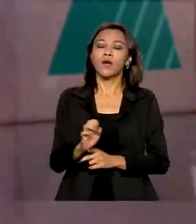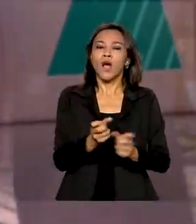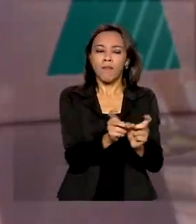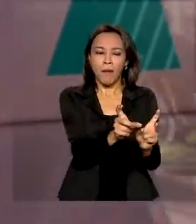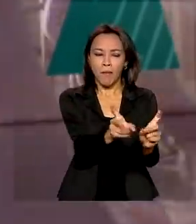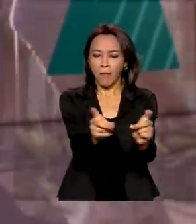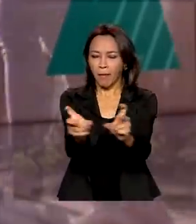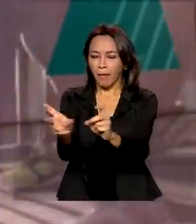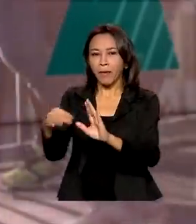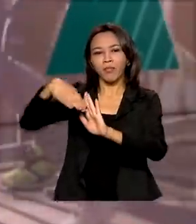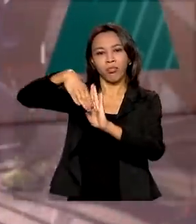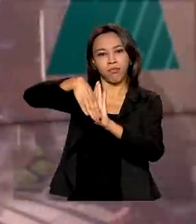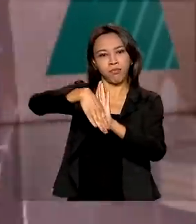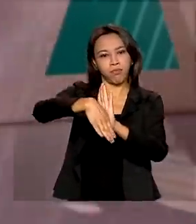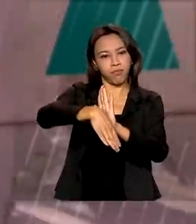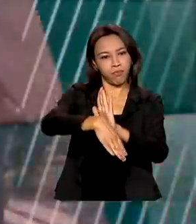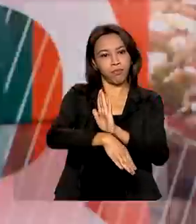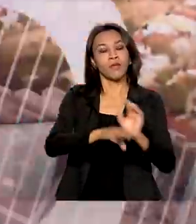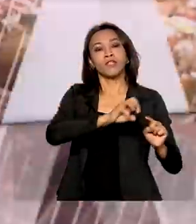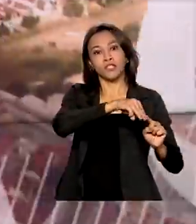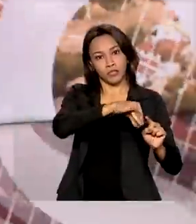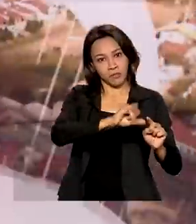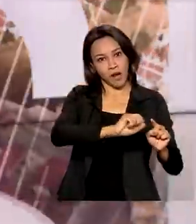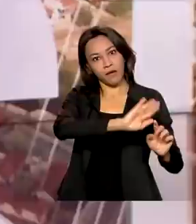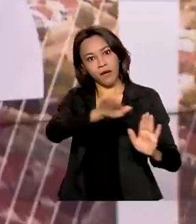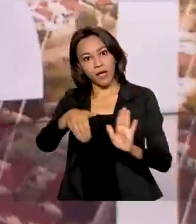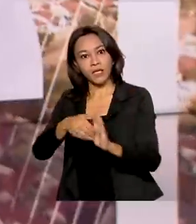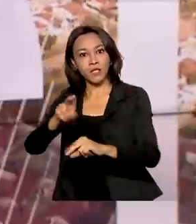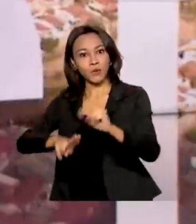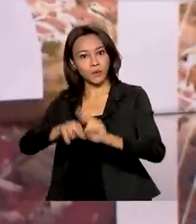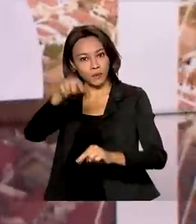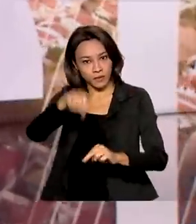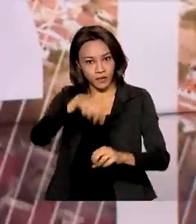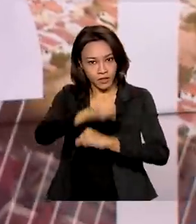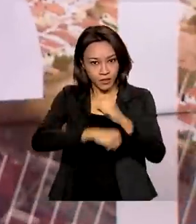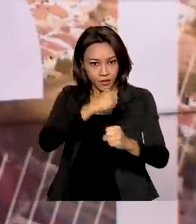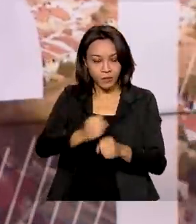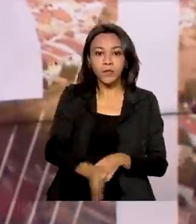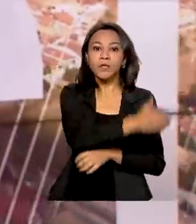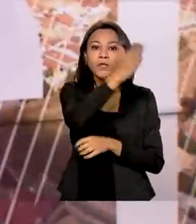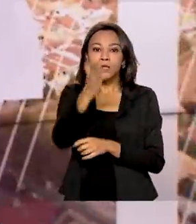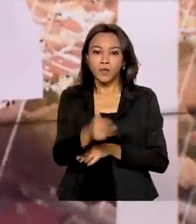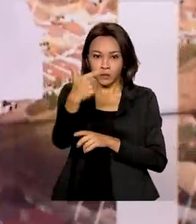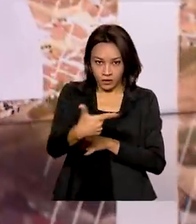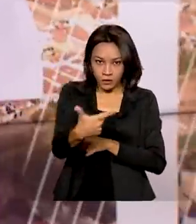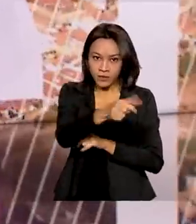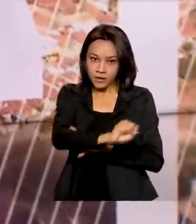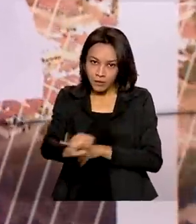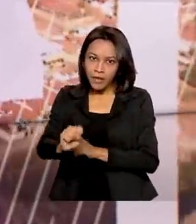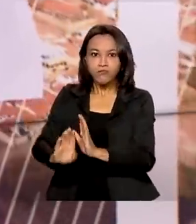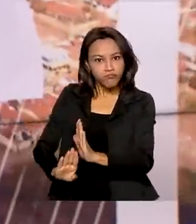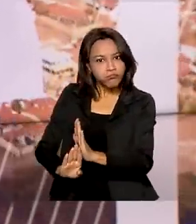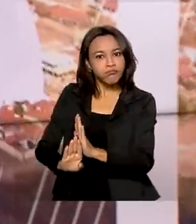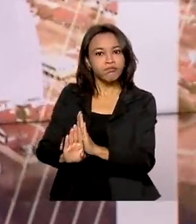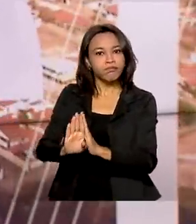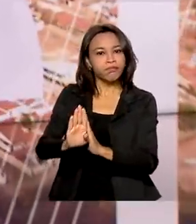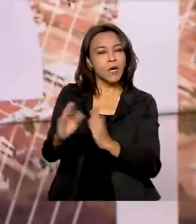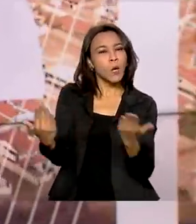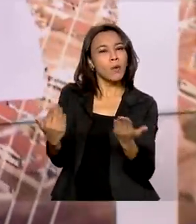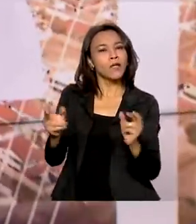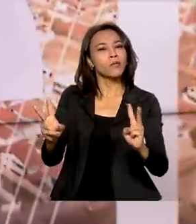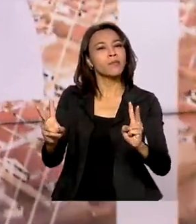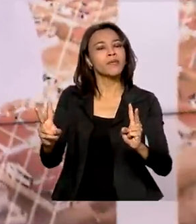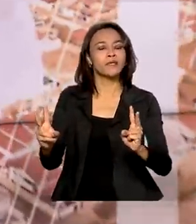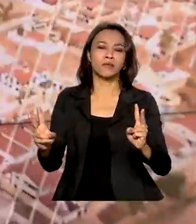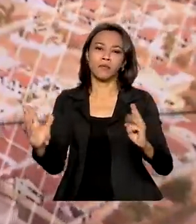para junho deste ano. A boa notícia é que as vendas cresceram no primeiro semestre de 2021, na comparação com o mesmo período do ano